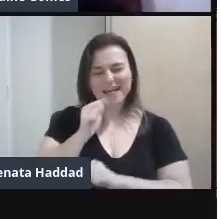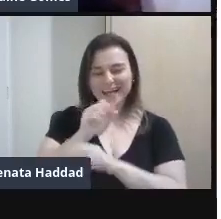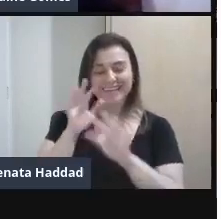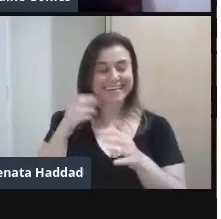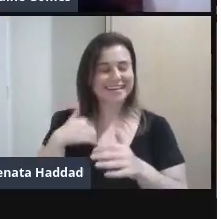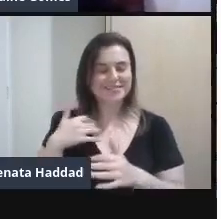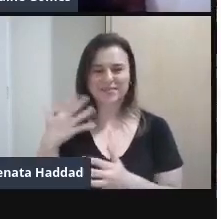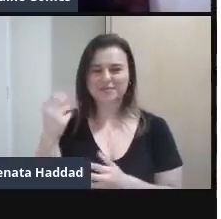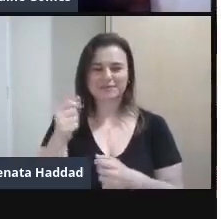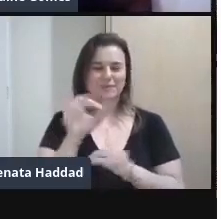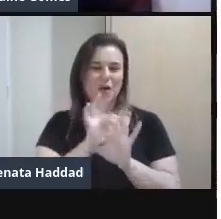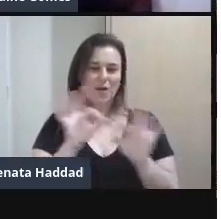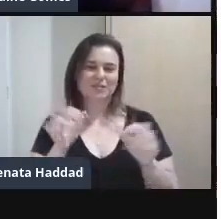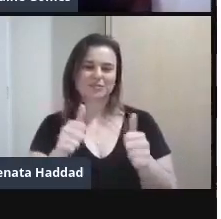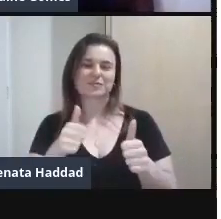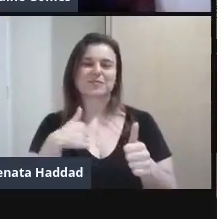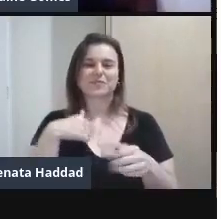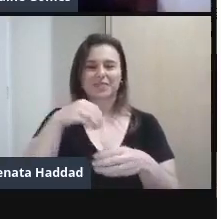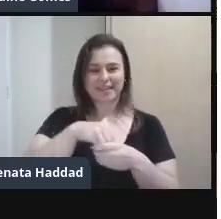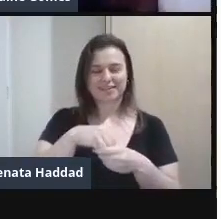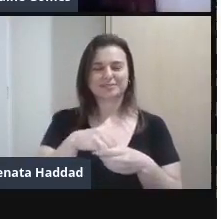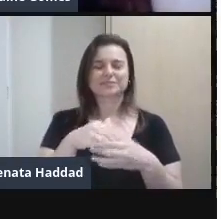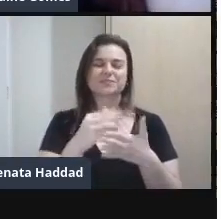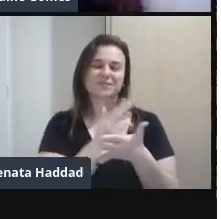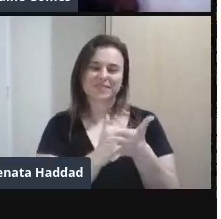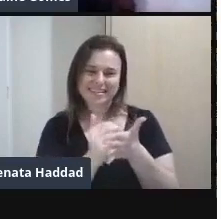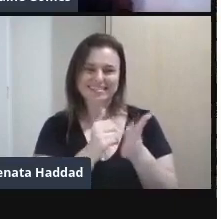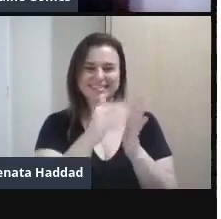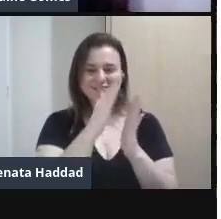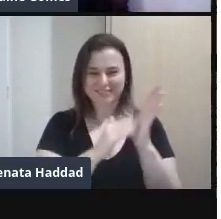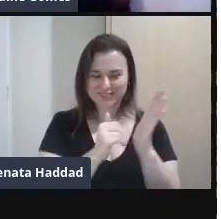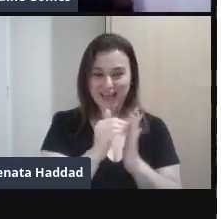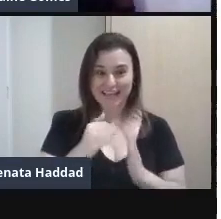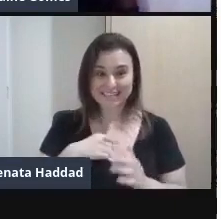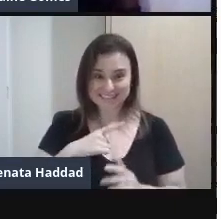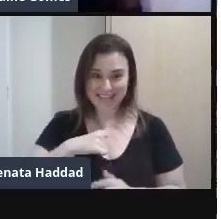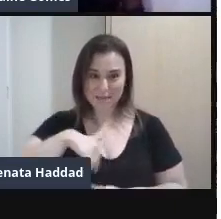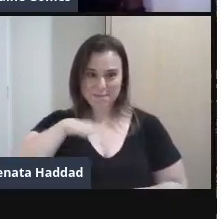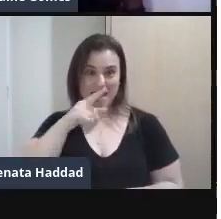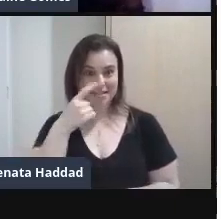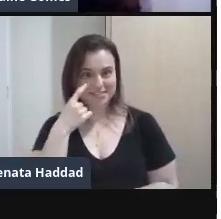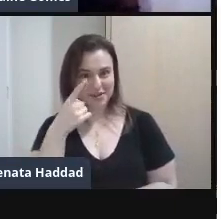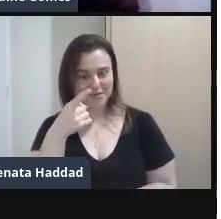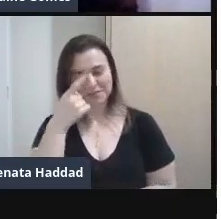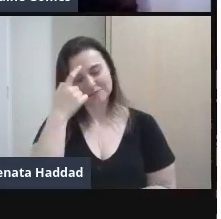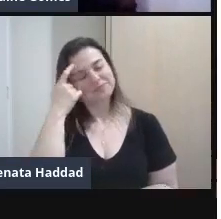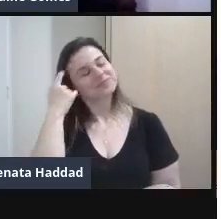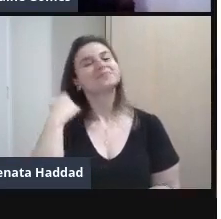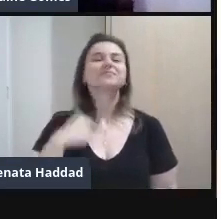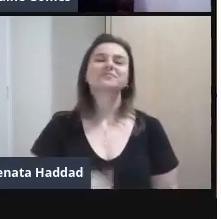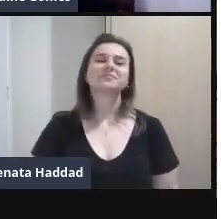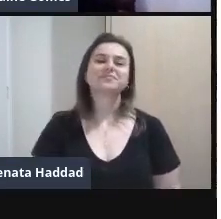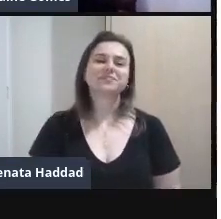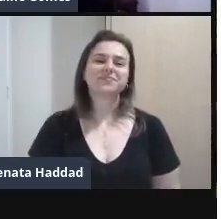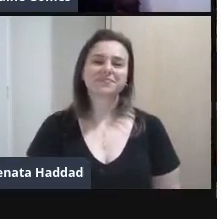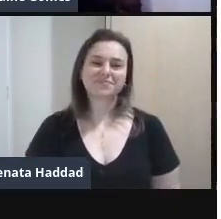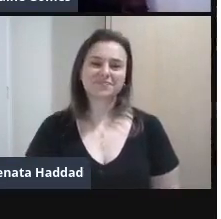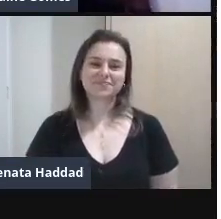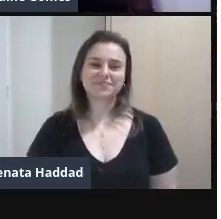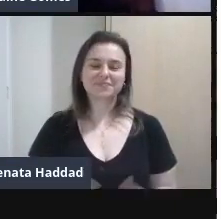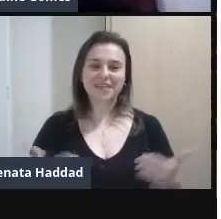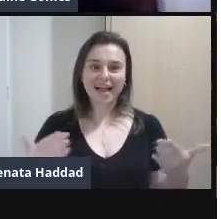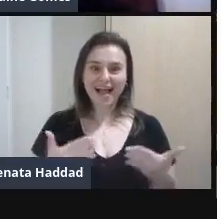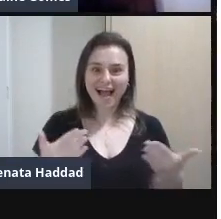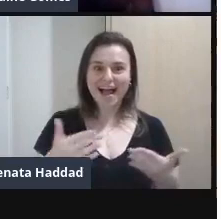das artes visuais Vamos para a próxima Minha gente Tem mais Olha que a curadoria É extensa Bom